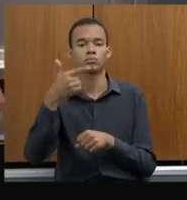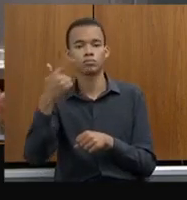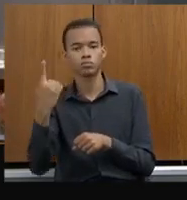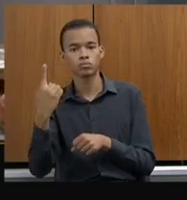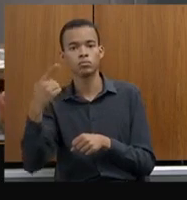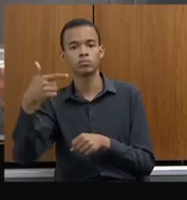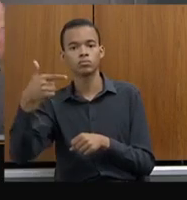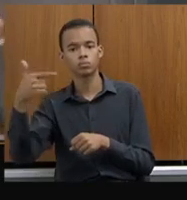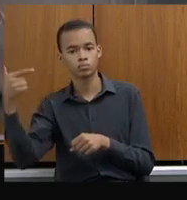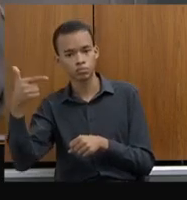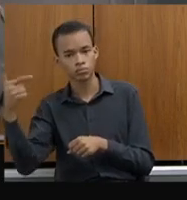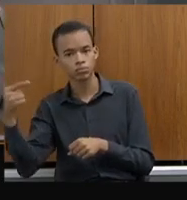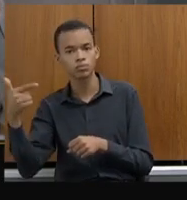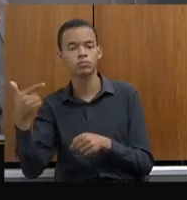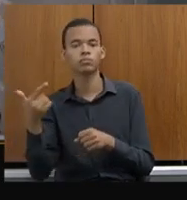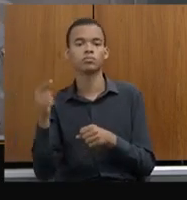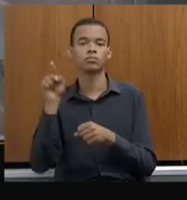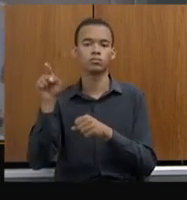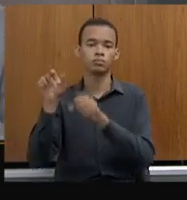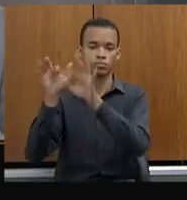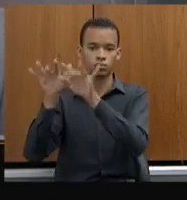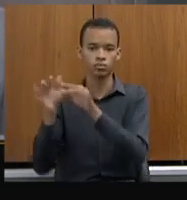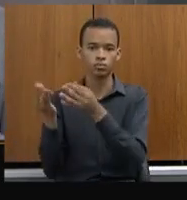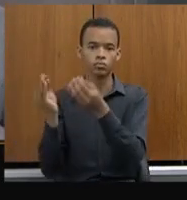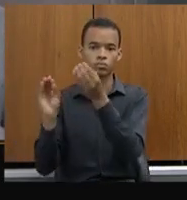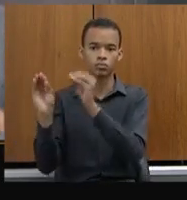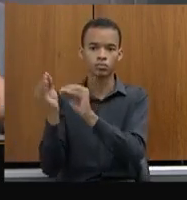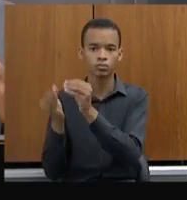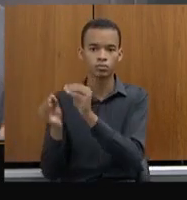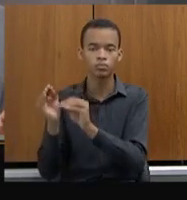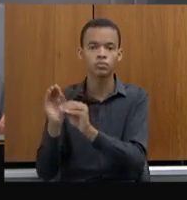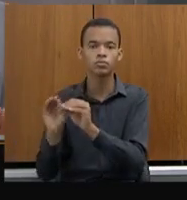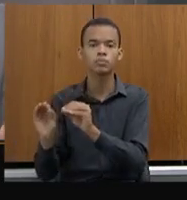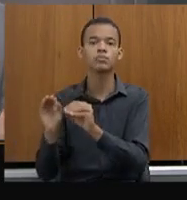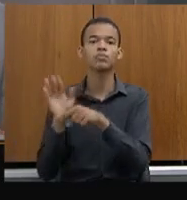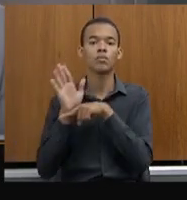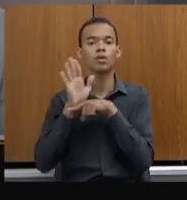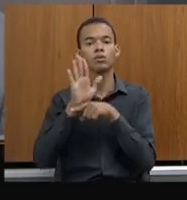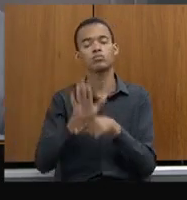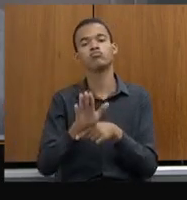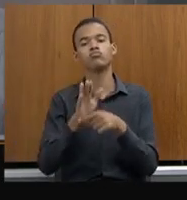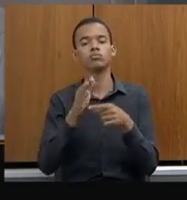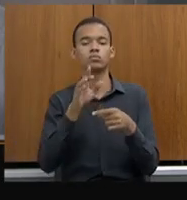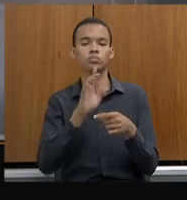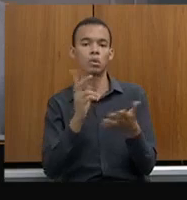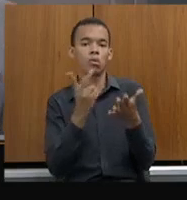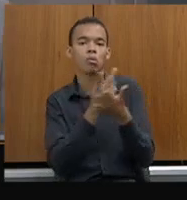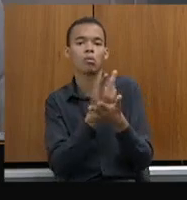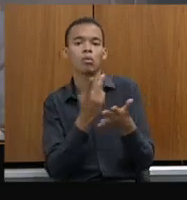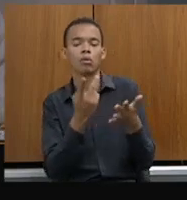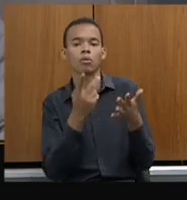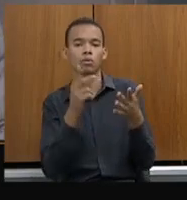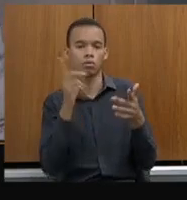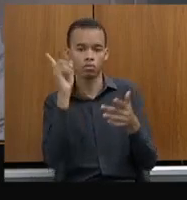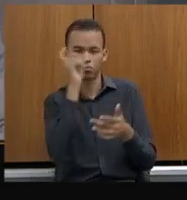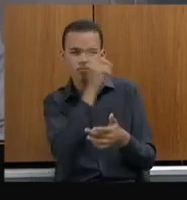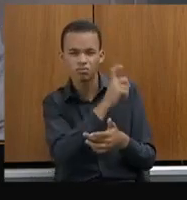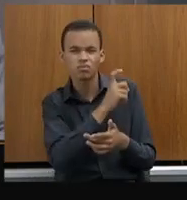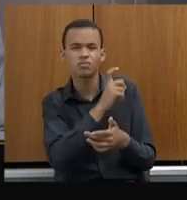alimentação desse Banco de Dados, aumentou também o número de elucidação de delitos que